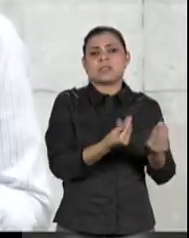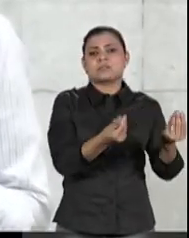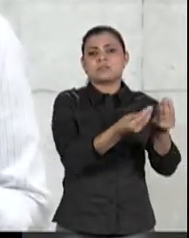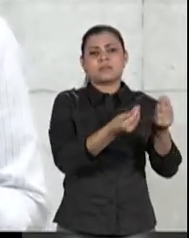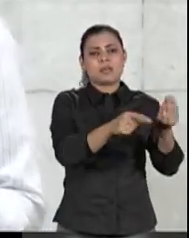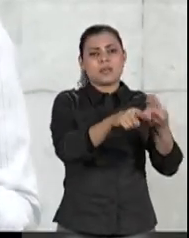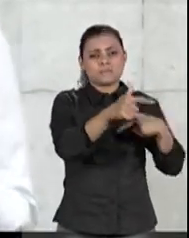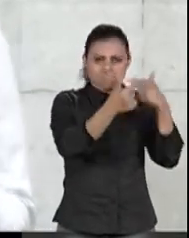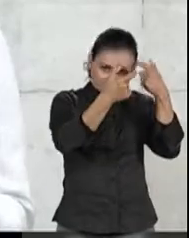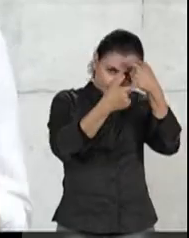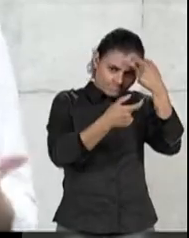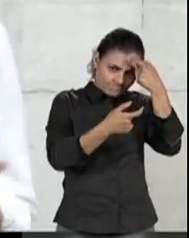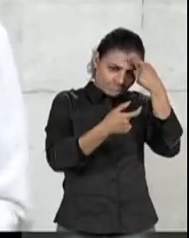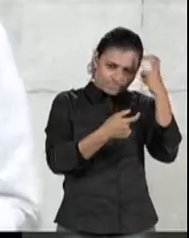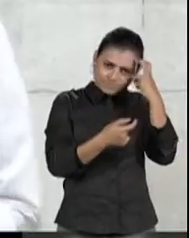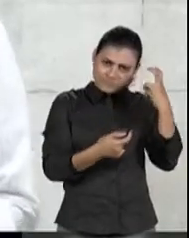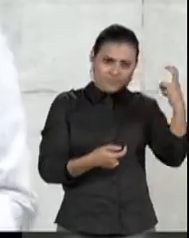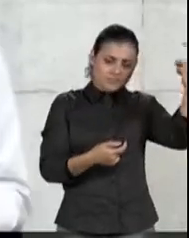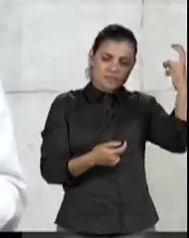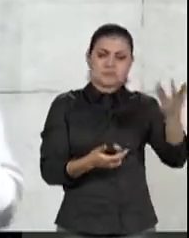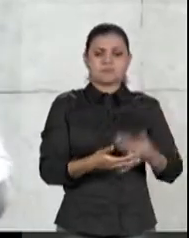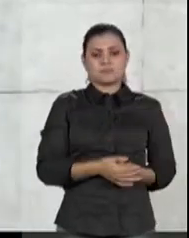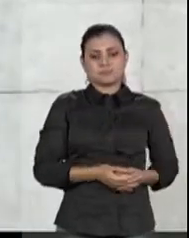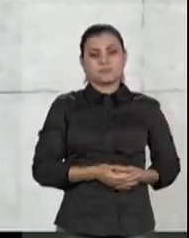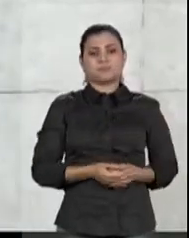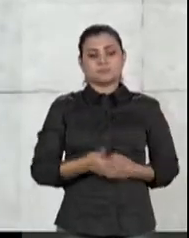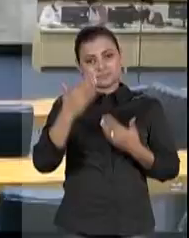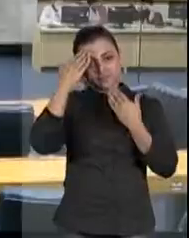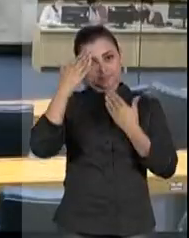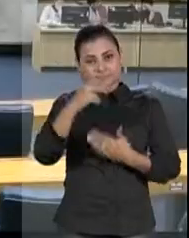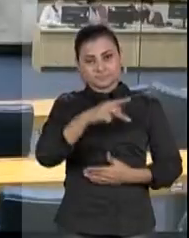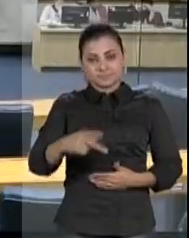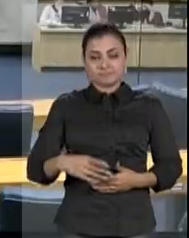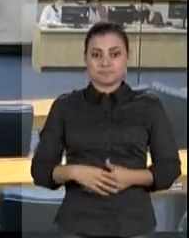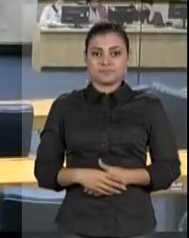e intelectualidade. Marielle Franco, presidente. Muito obrigada, presidente.